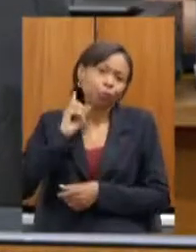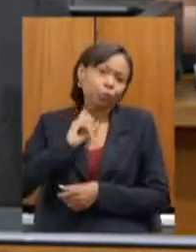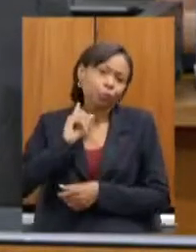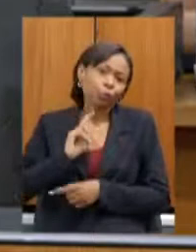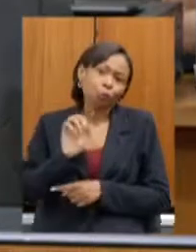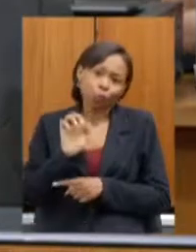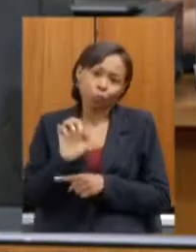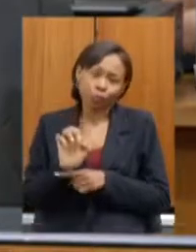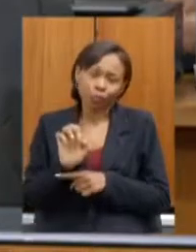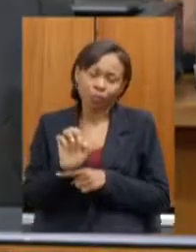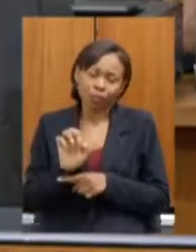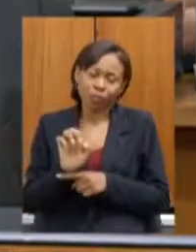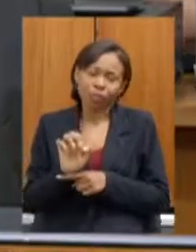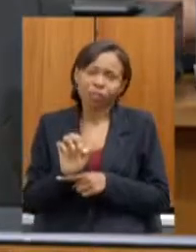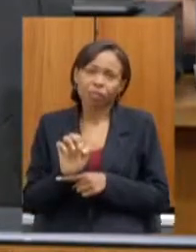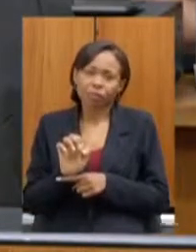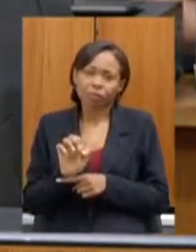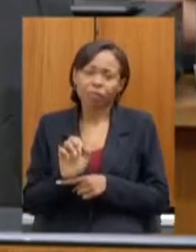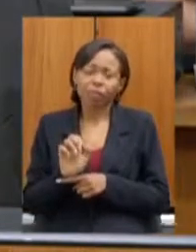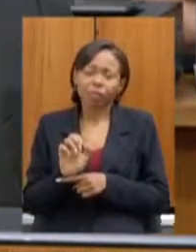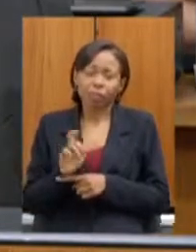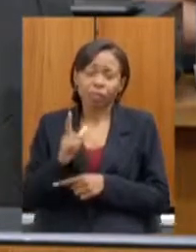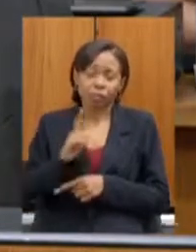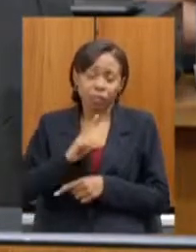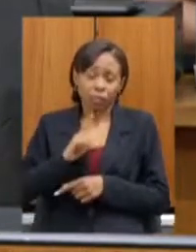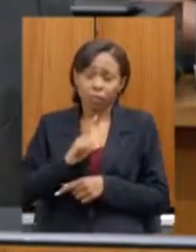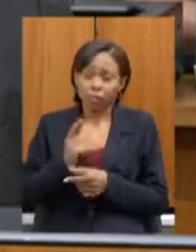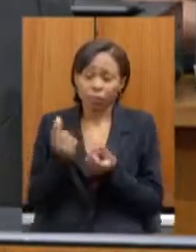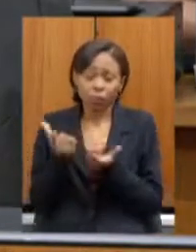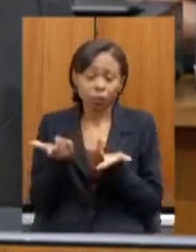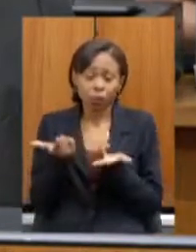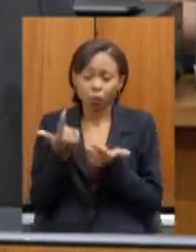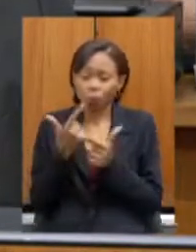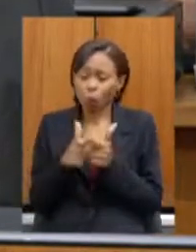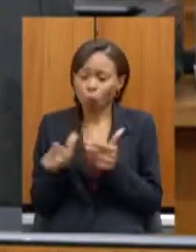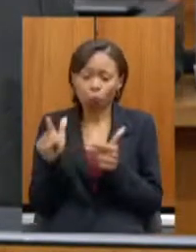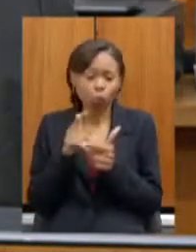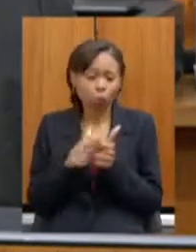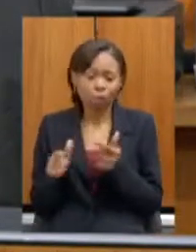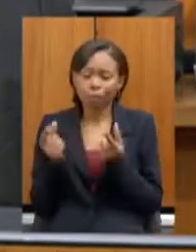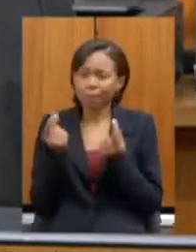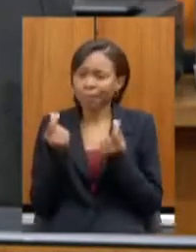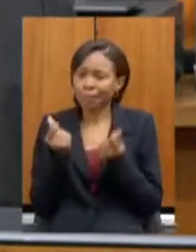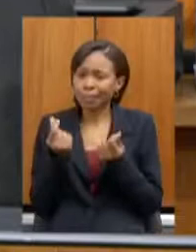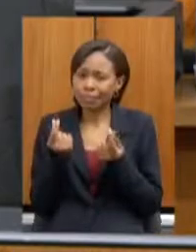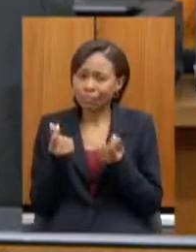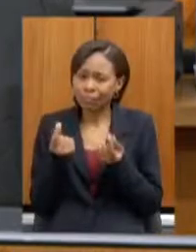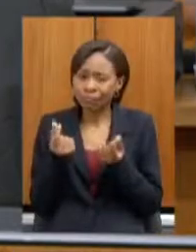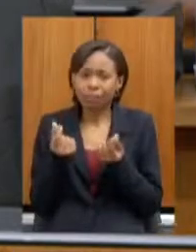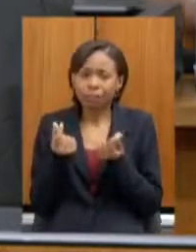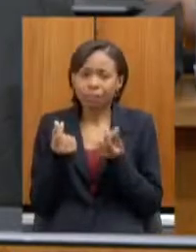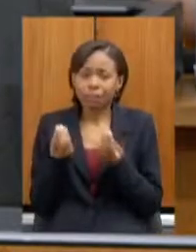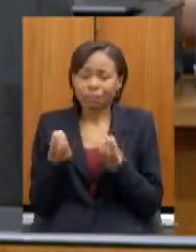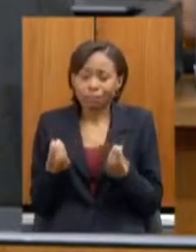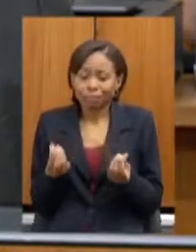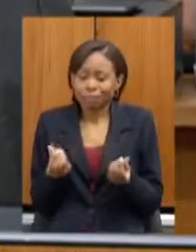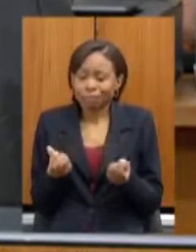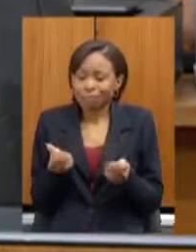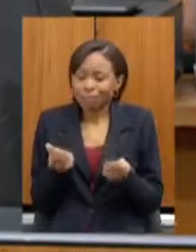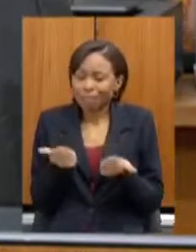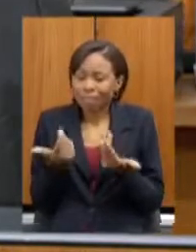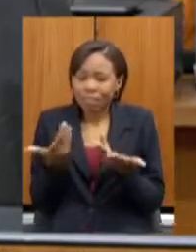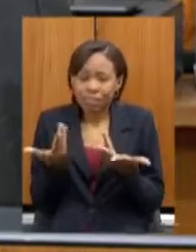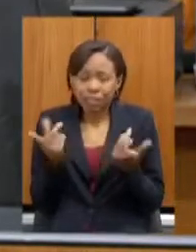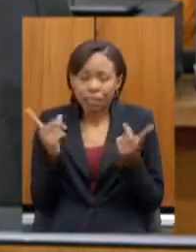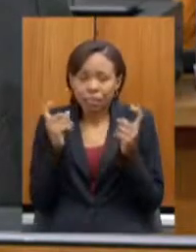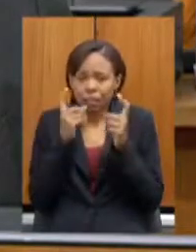encontra com uma situação financeira extremamente delicada, nós